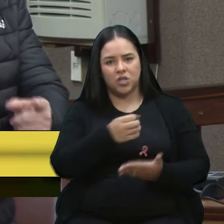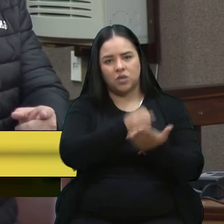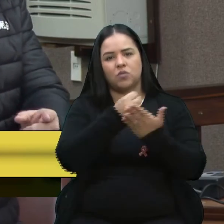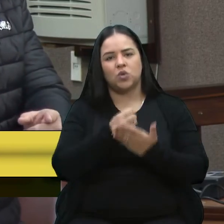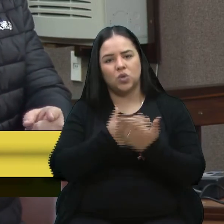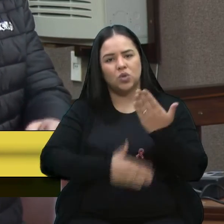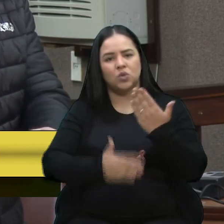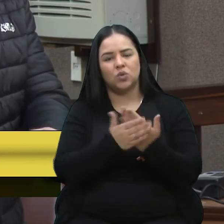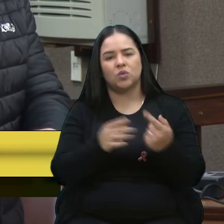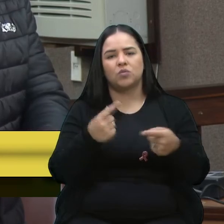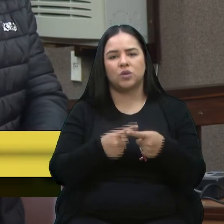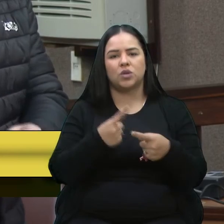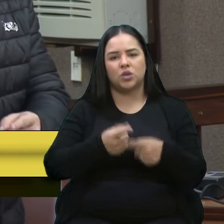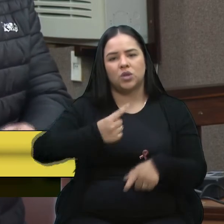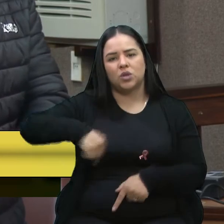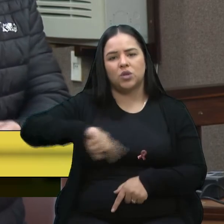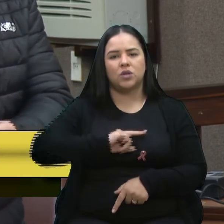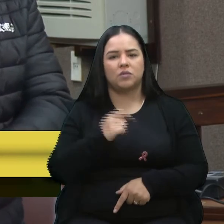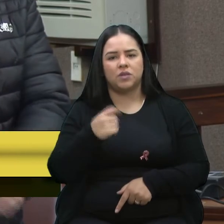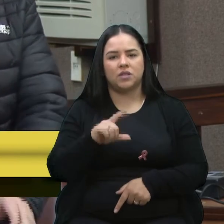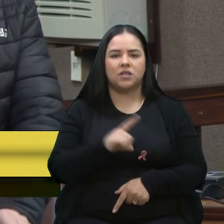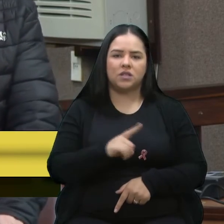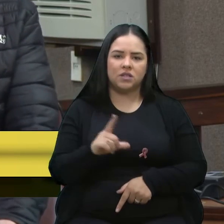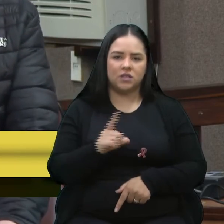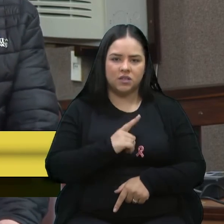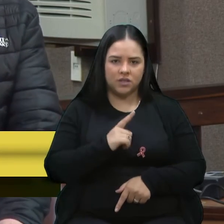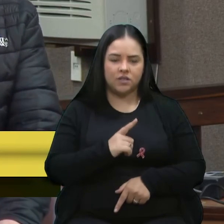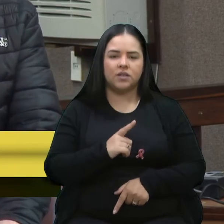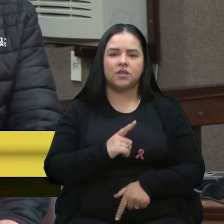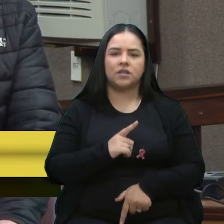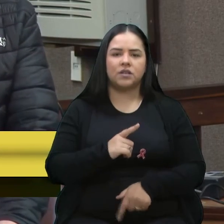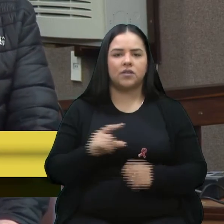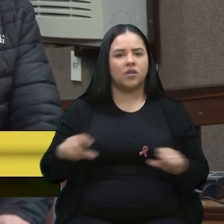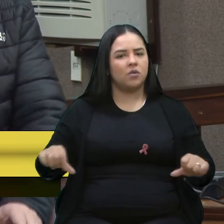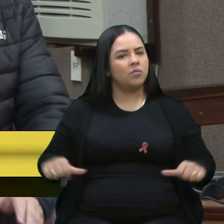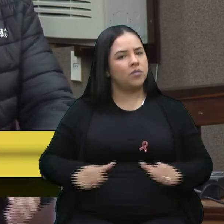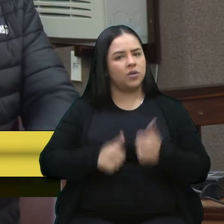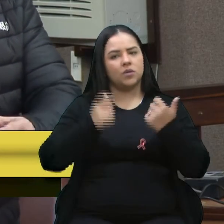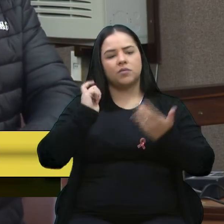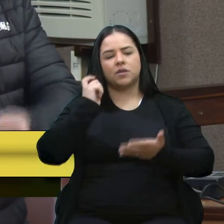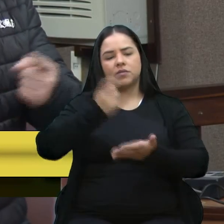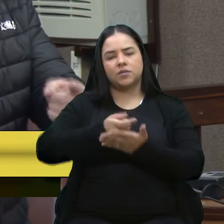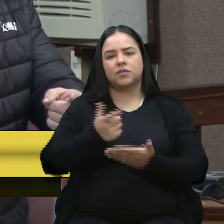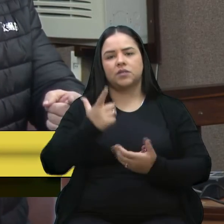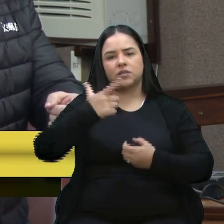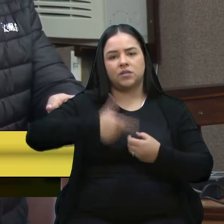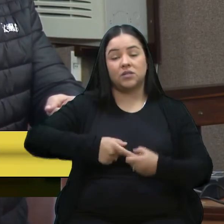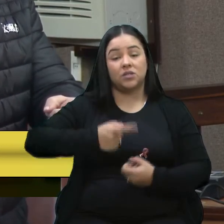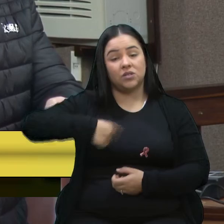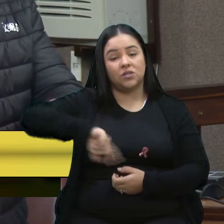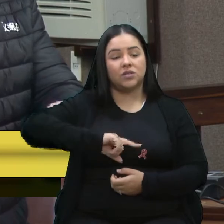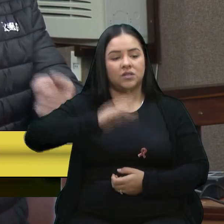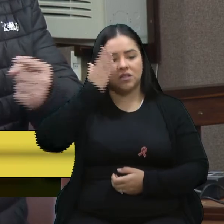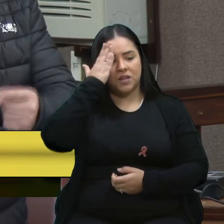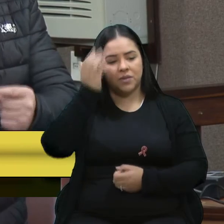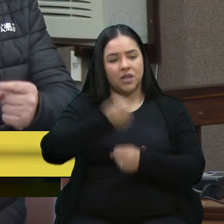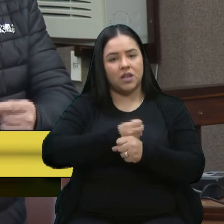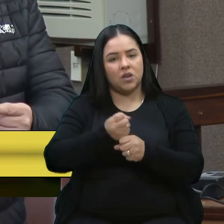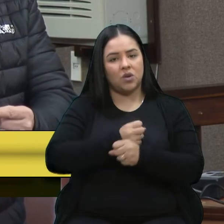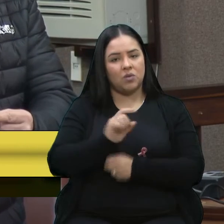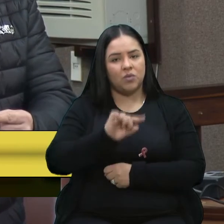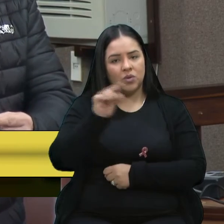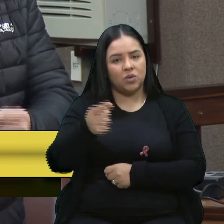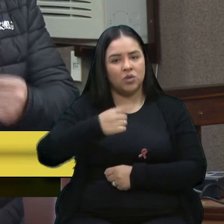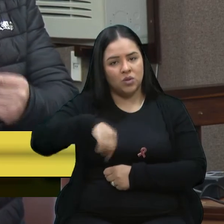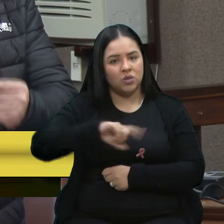de imediato precisamos do melhor preço para os combustíveis. Sabemos que no ano que vem já teremos um